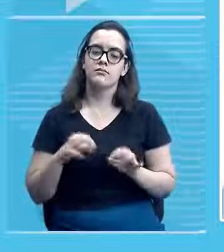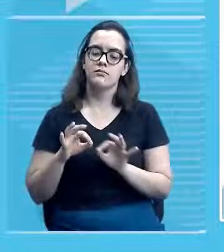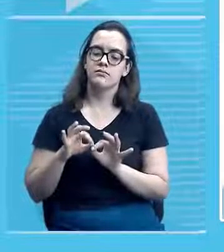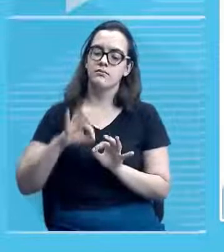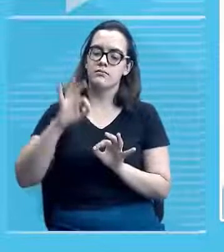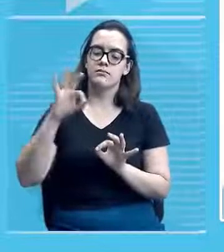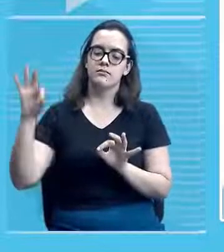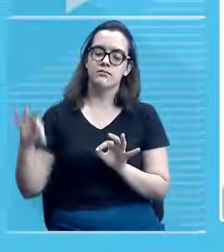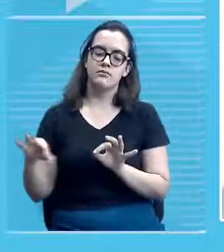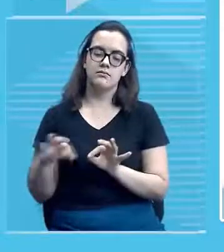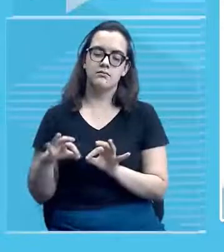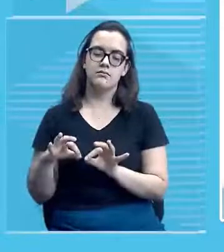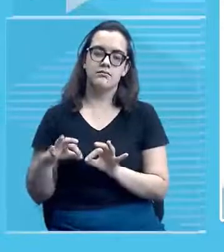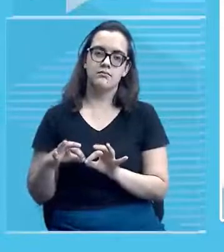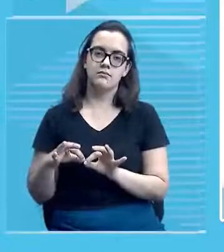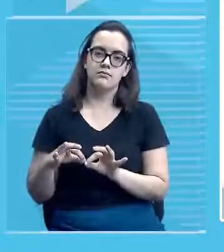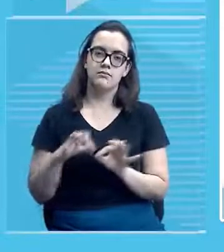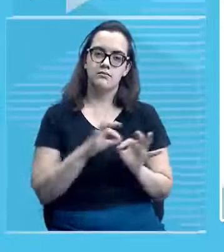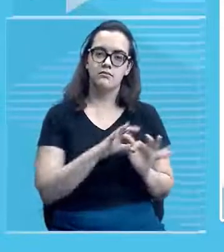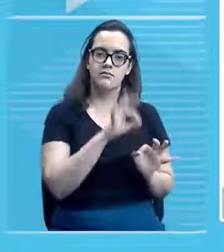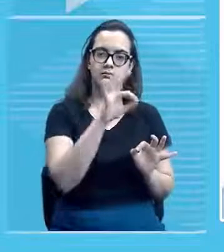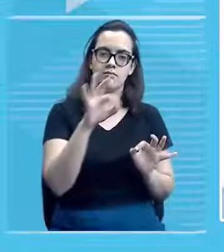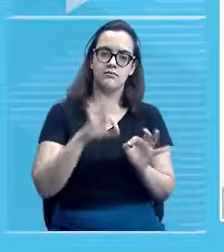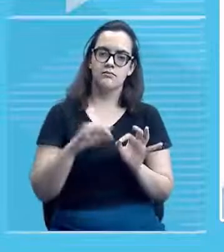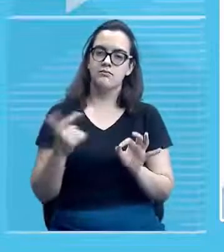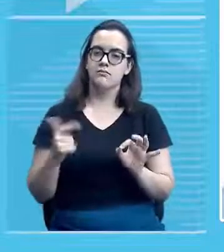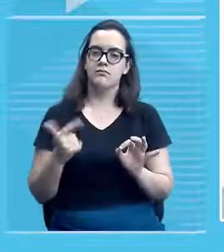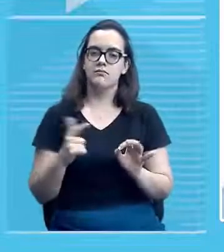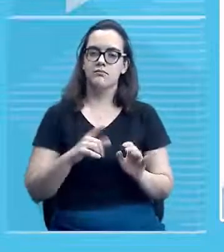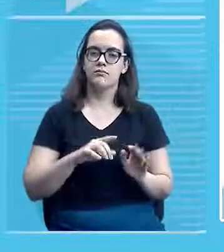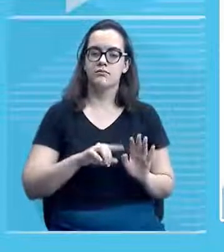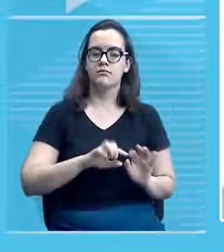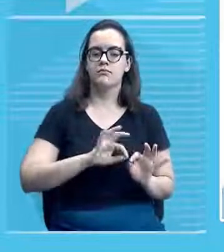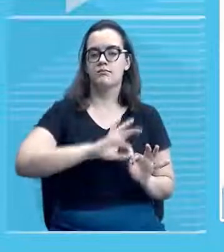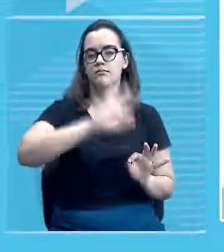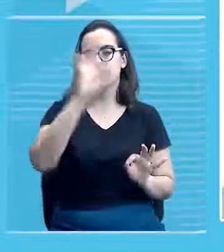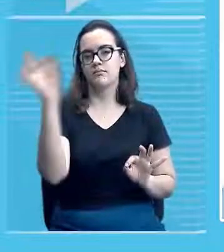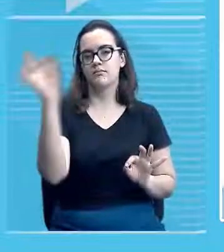frontispícios né? A frente frontispícios bem marcados